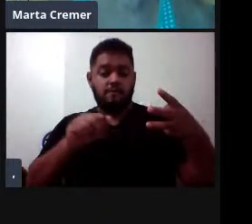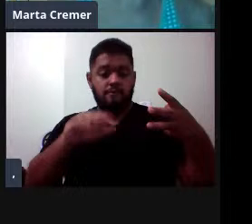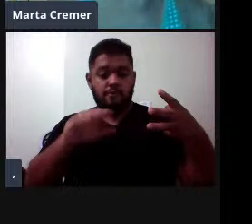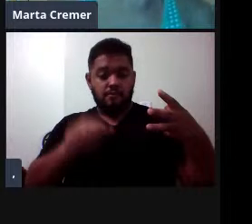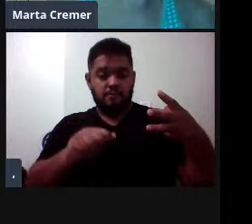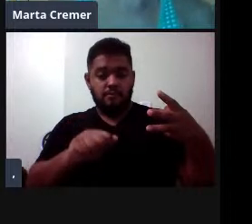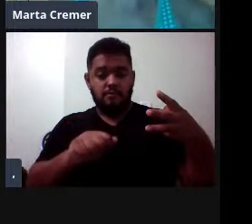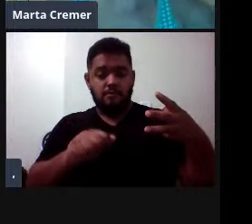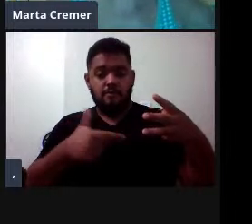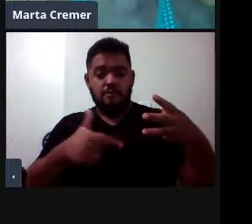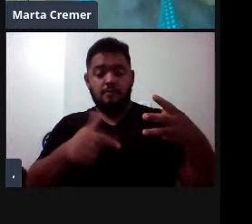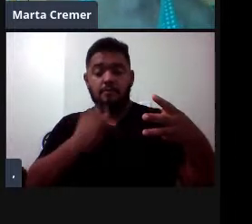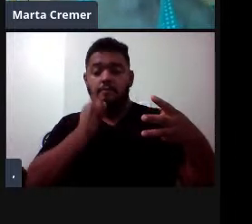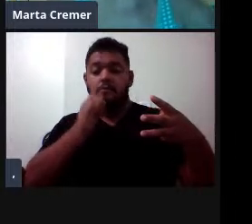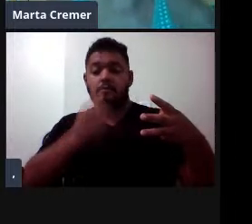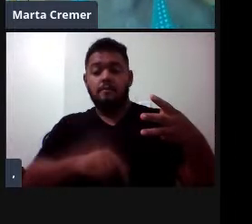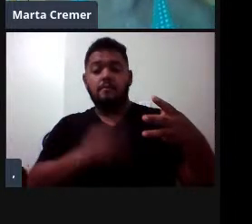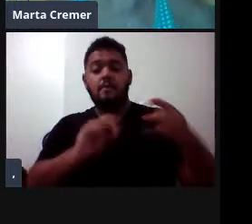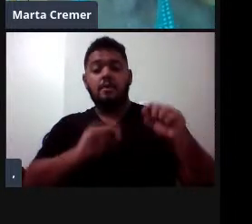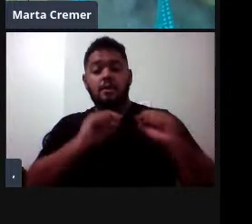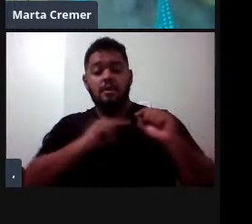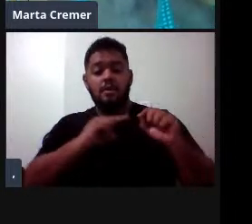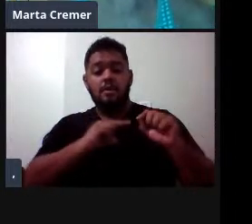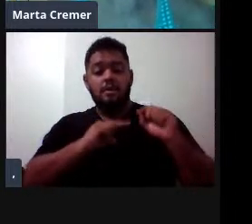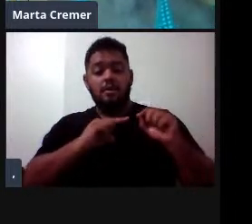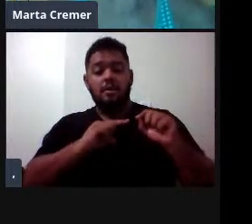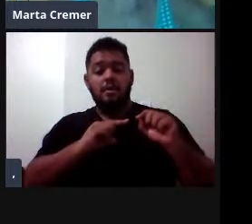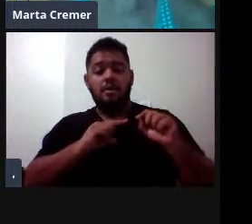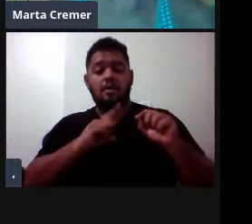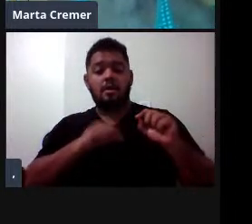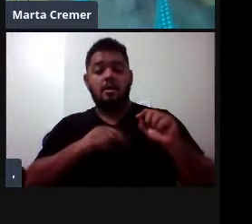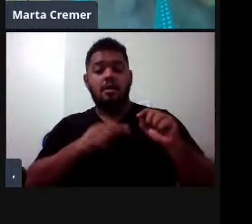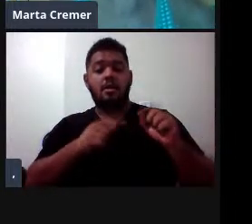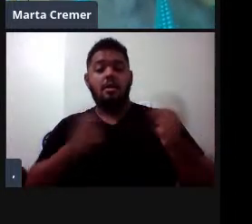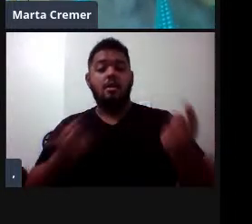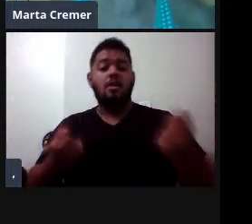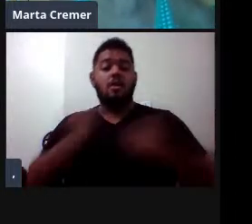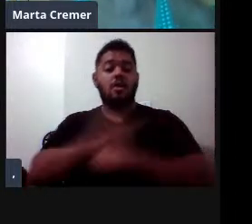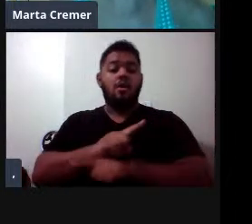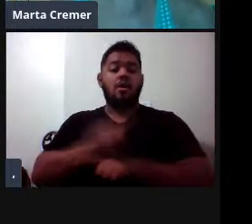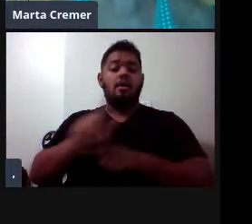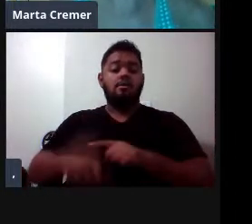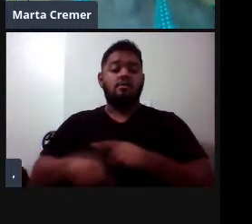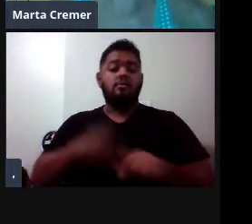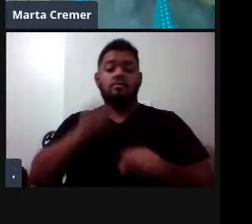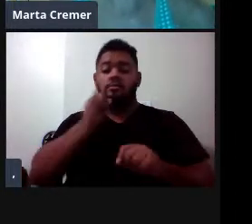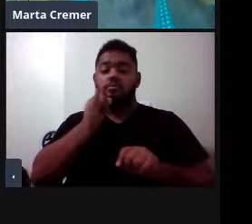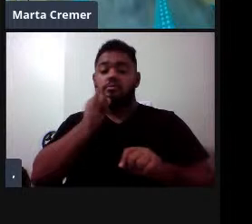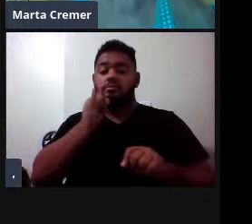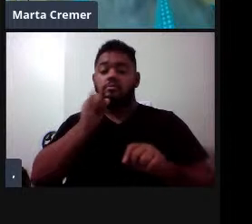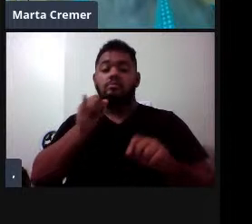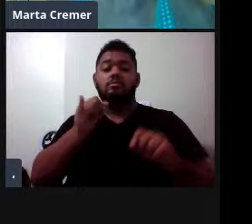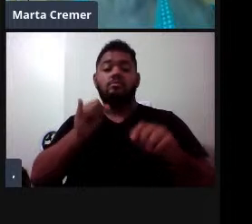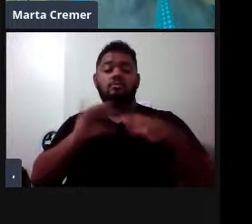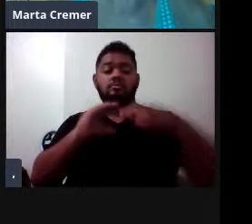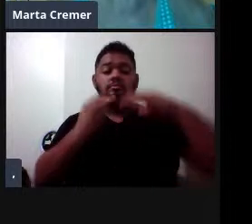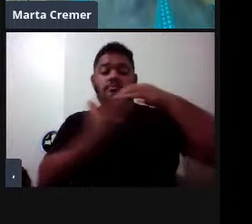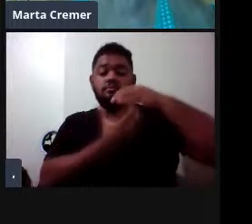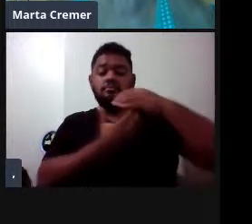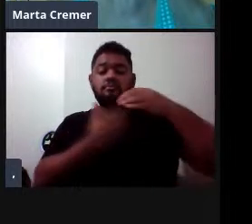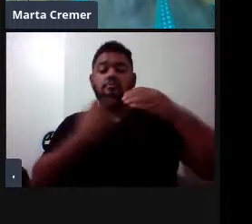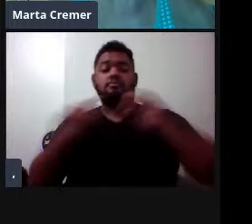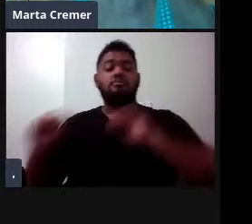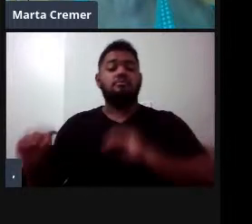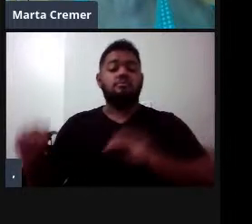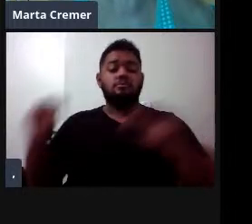que é uma espécie, então, que tem uma distribuição bem antitropical, ocorrendo em áreas temperadas em ambos os hemisférios, e que migra,